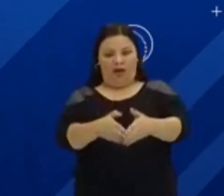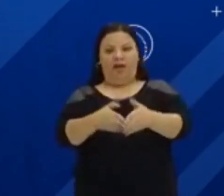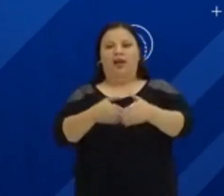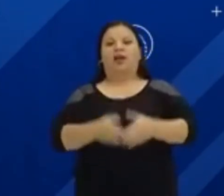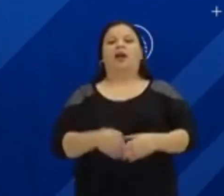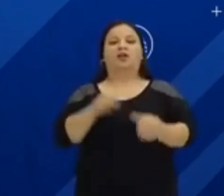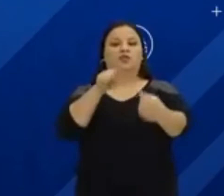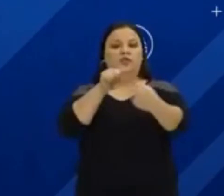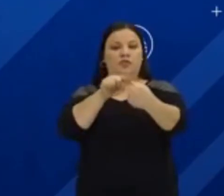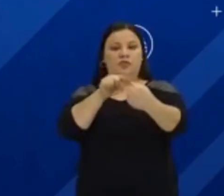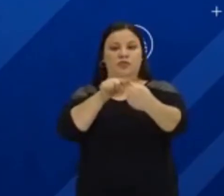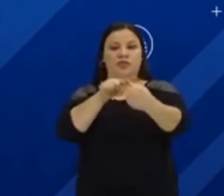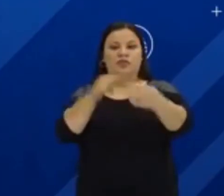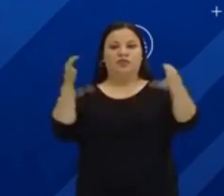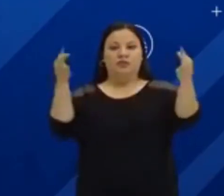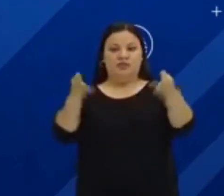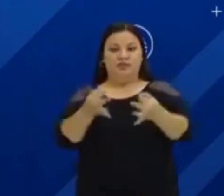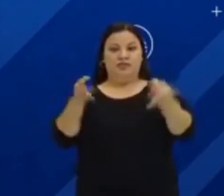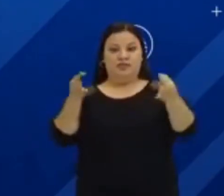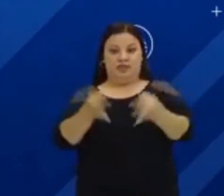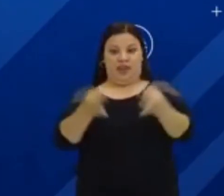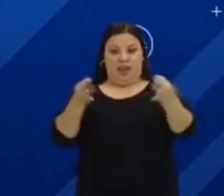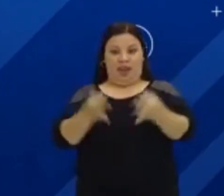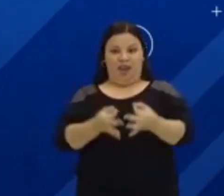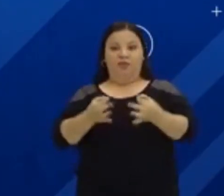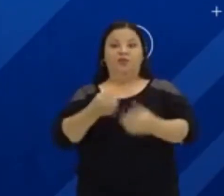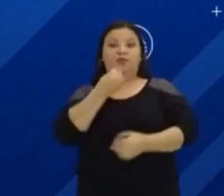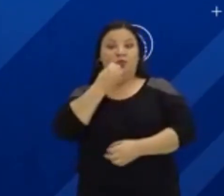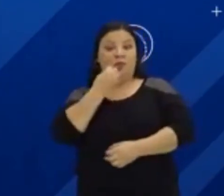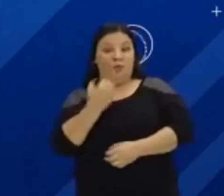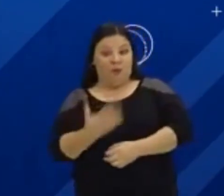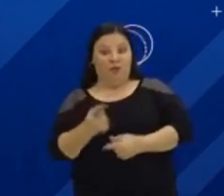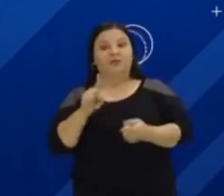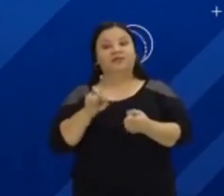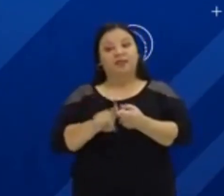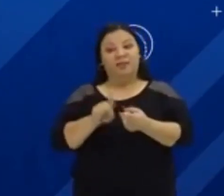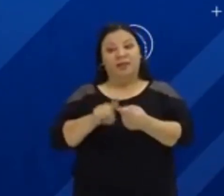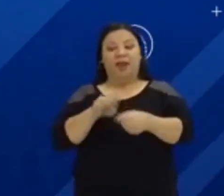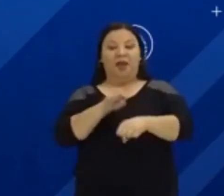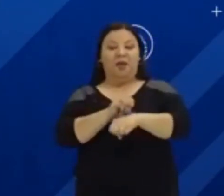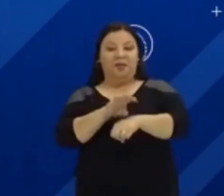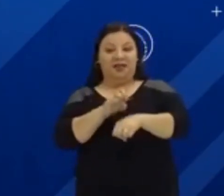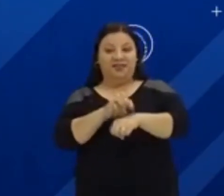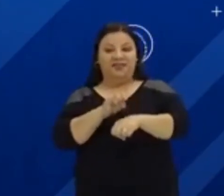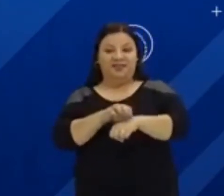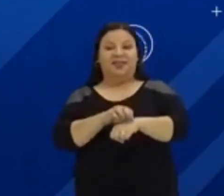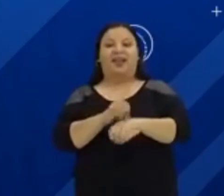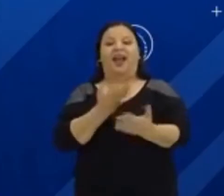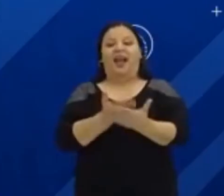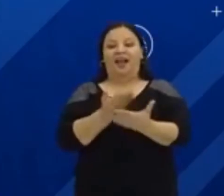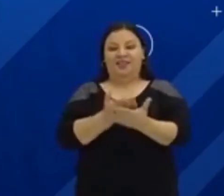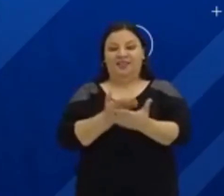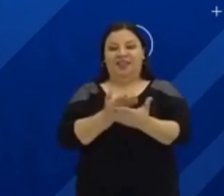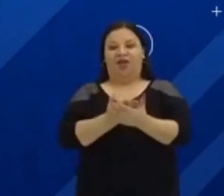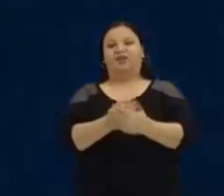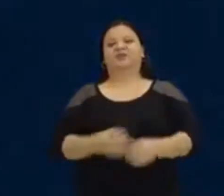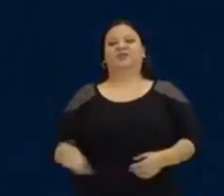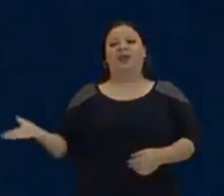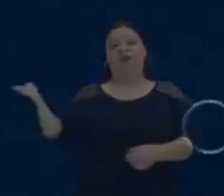médio e longo prazo. E quer uma dica? Assiste então às aulas do Todos em Casa pela Educação. Então, vamos à